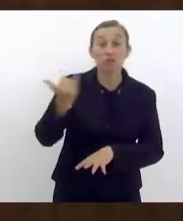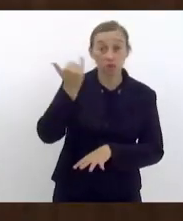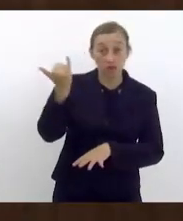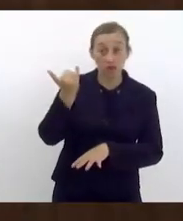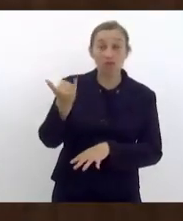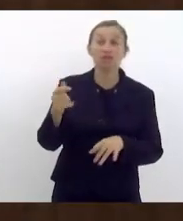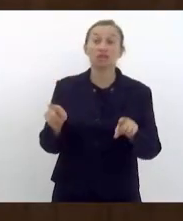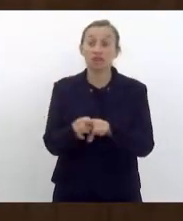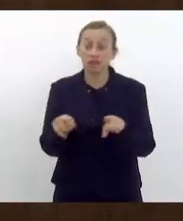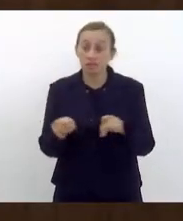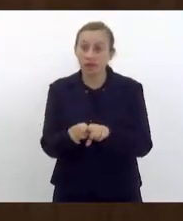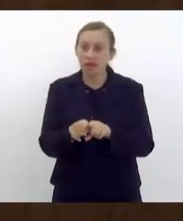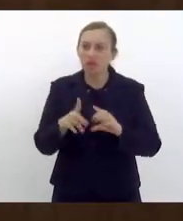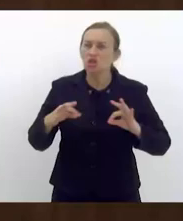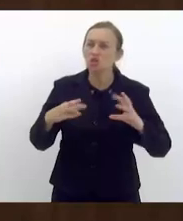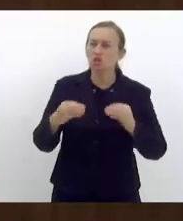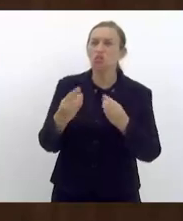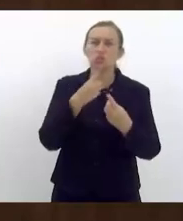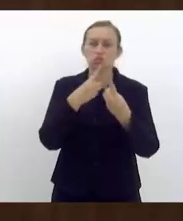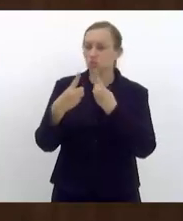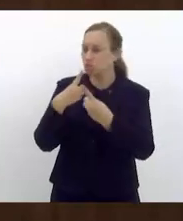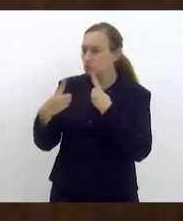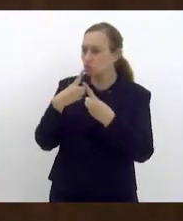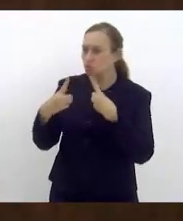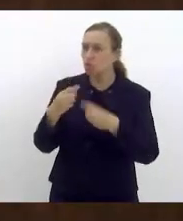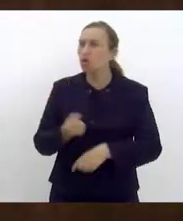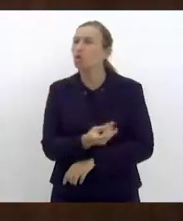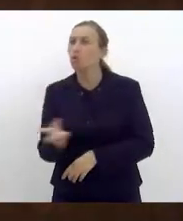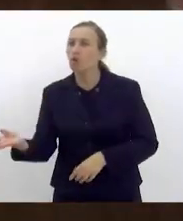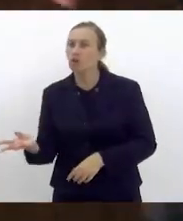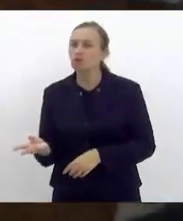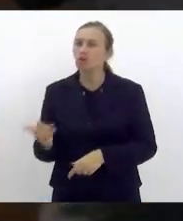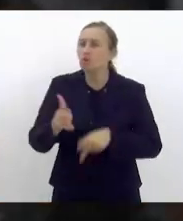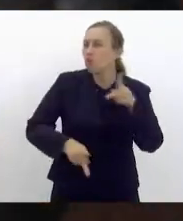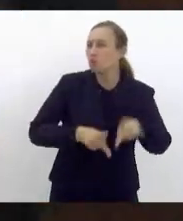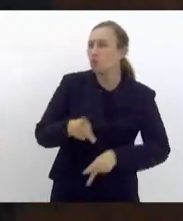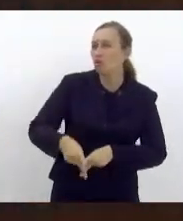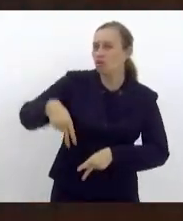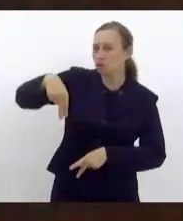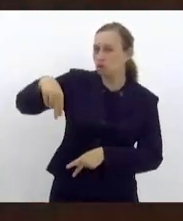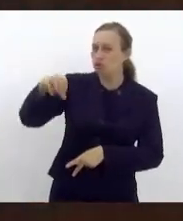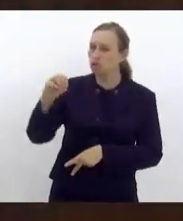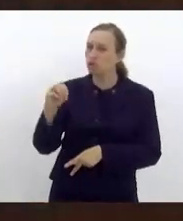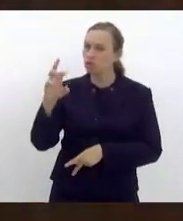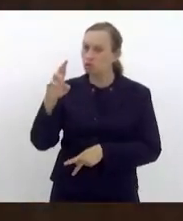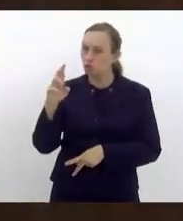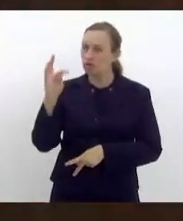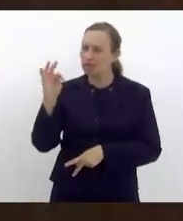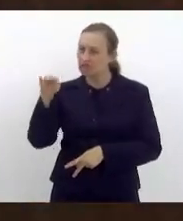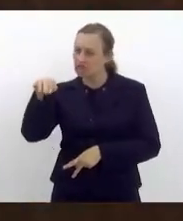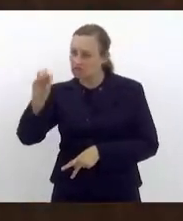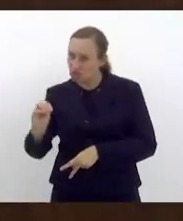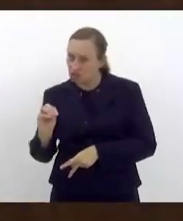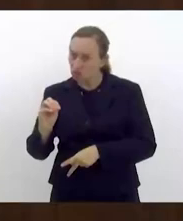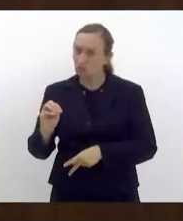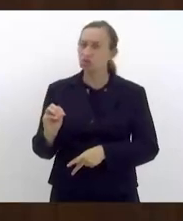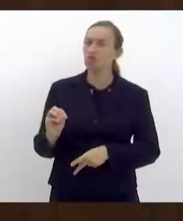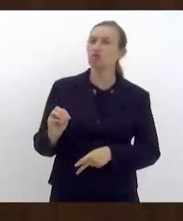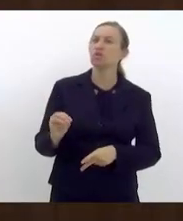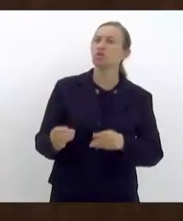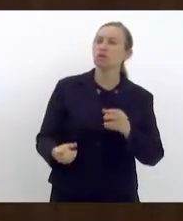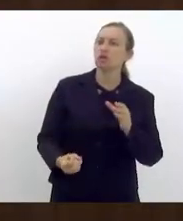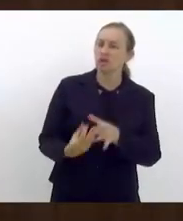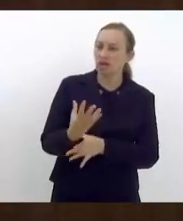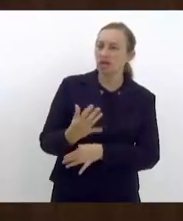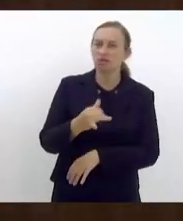trazendo também todo o debate, quanto que os nordestinos construíram esse estado do Rio de Janeiro, construíram